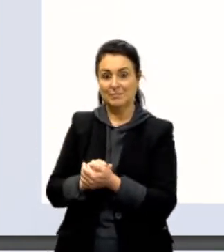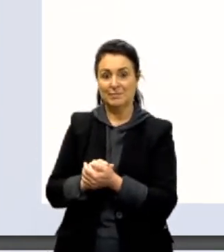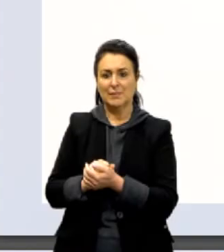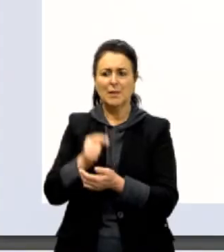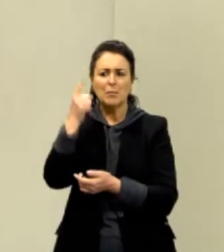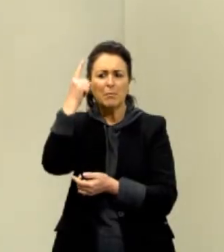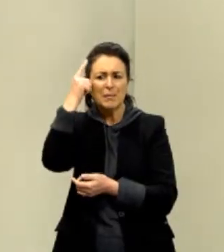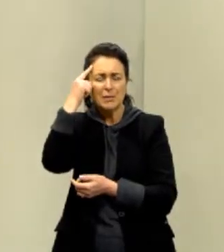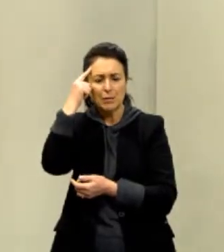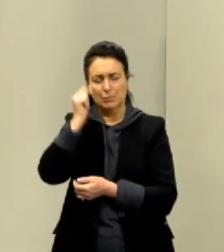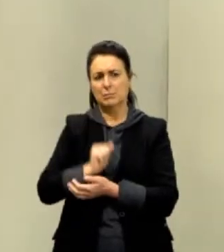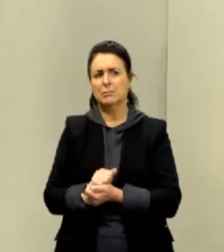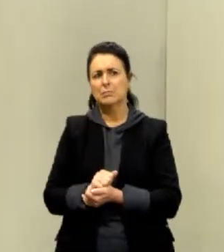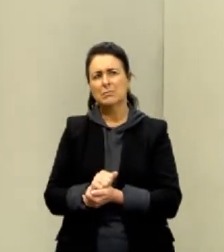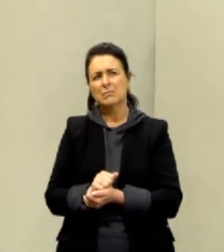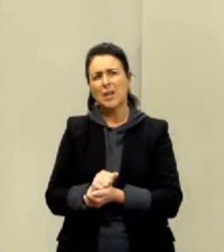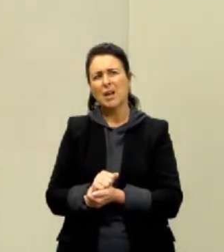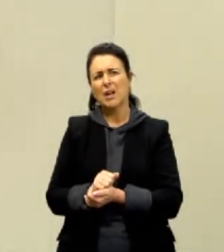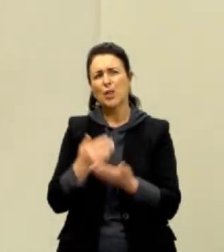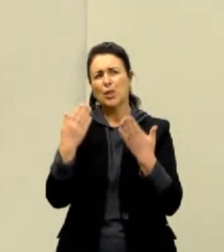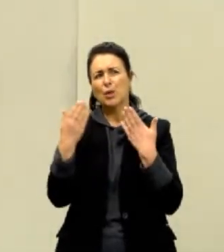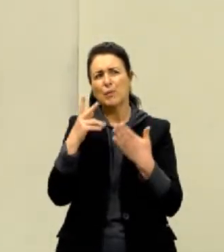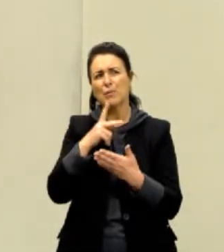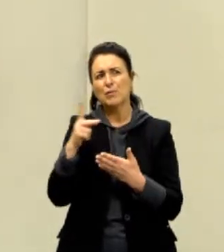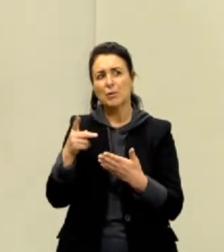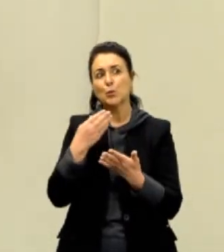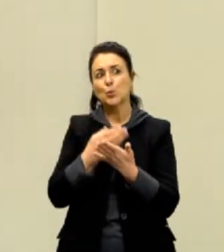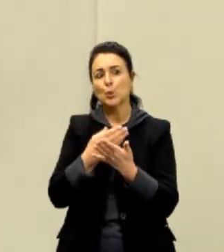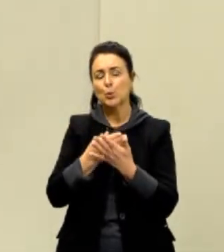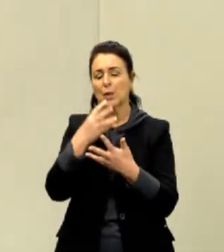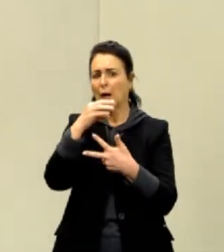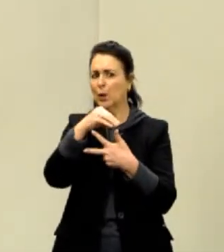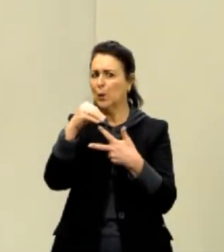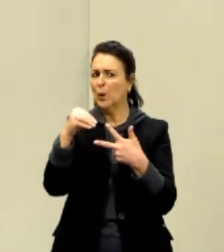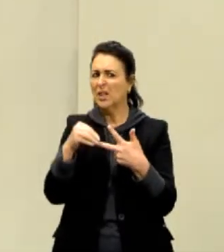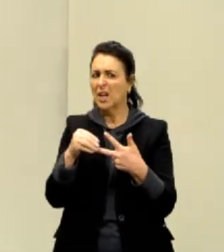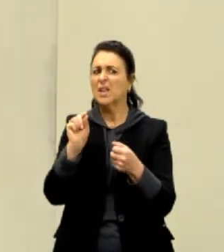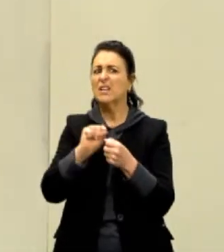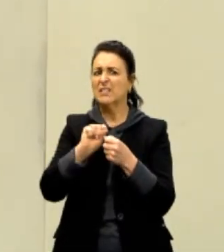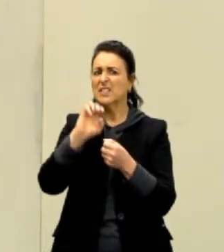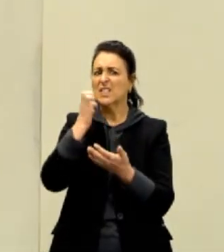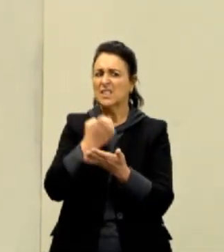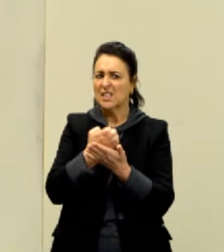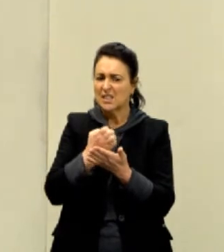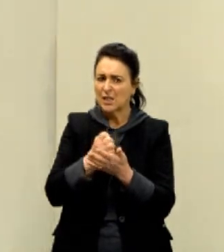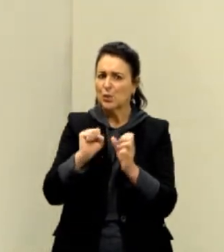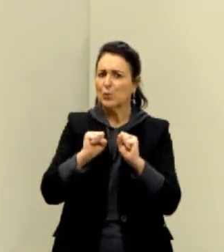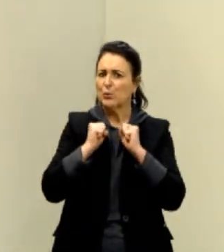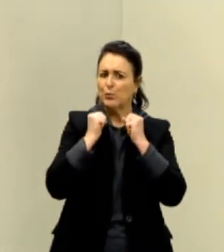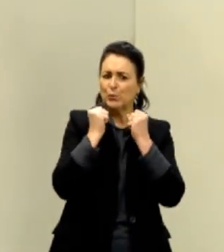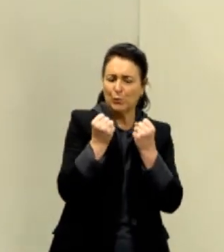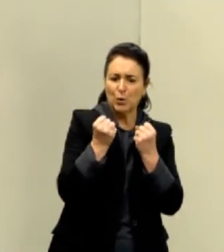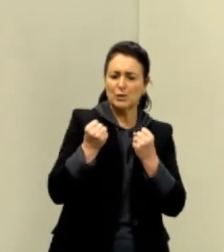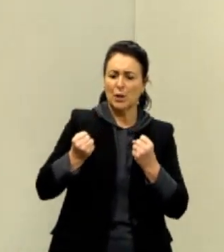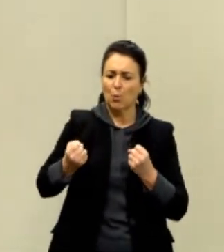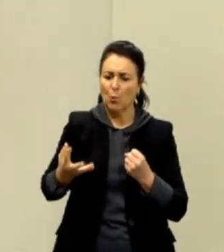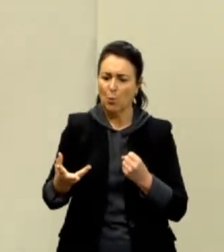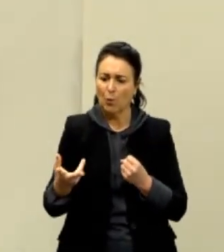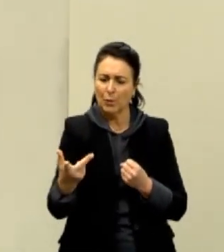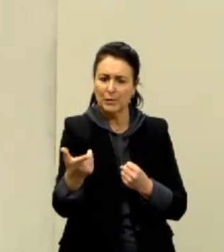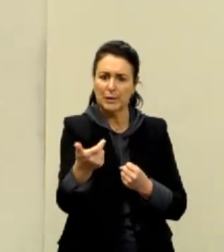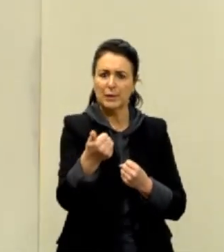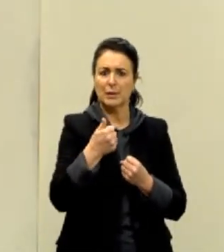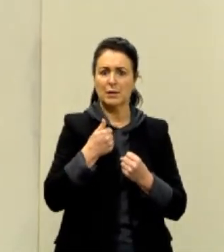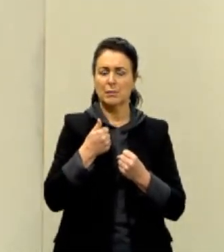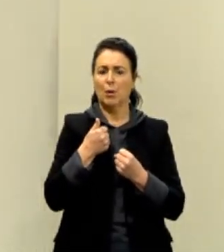estar pensando, professor, eu estou estudando para o Enem, já fiz exercício com força, com aceleração, com trabalho, mas